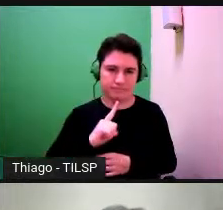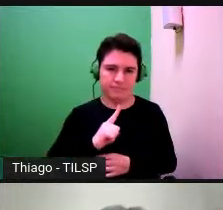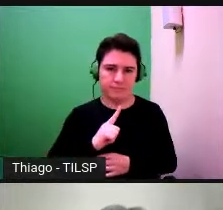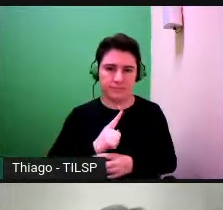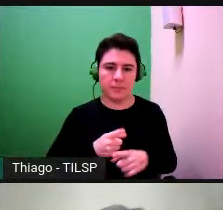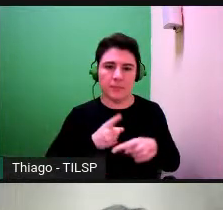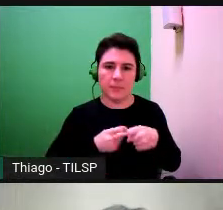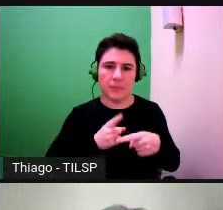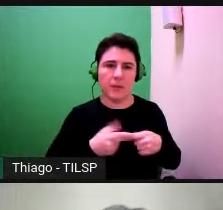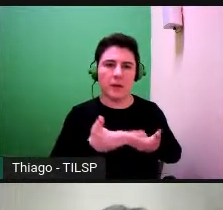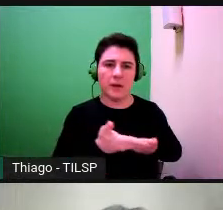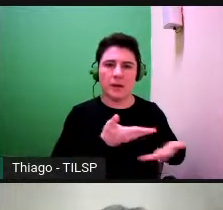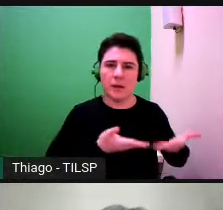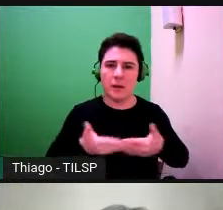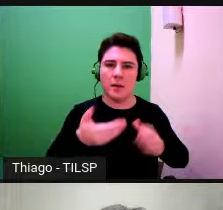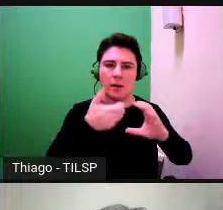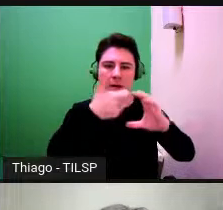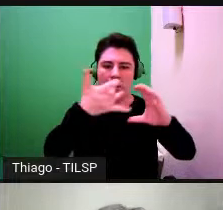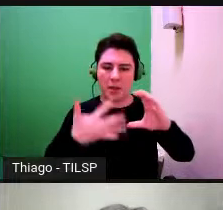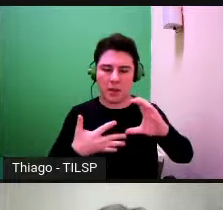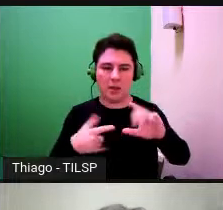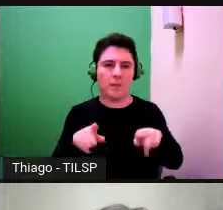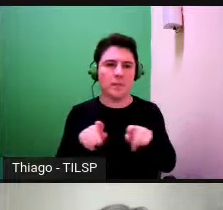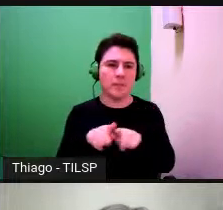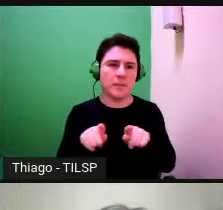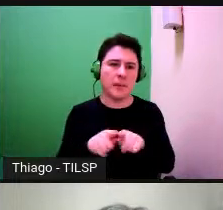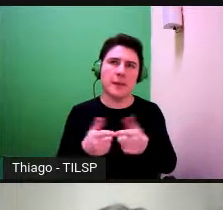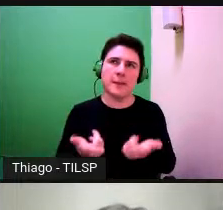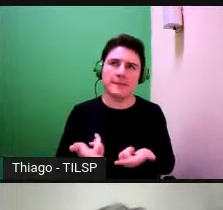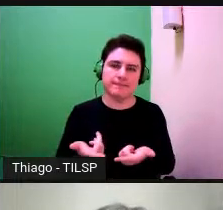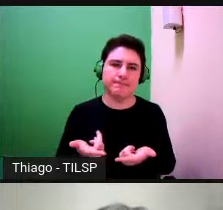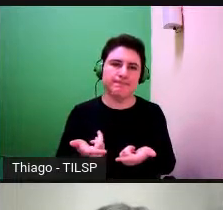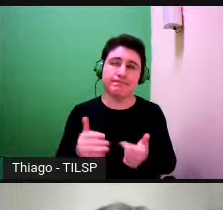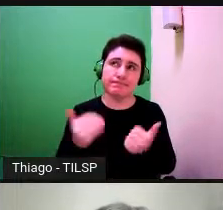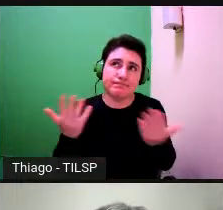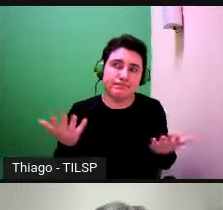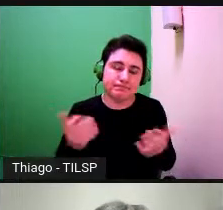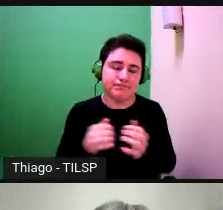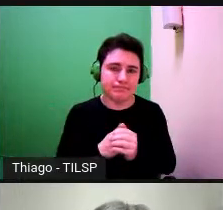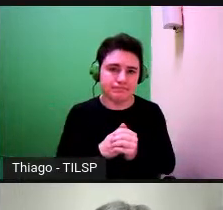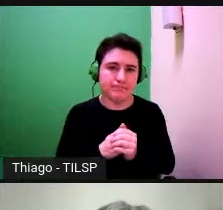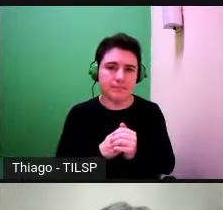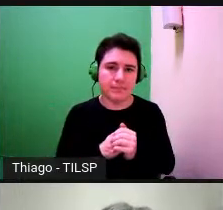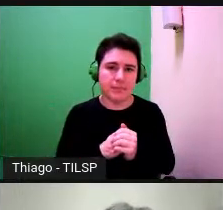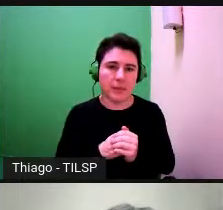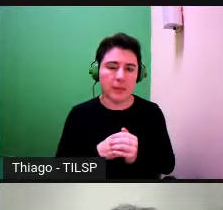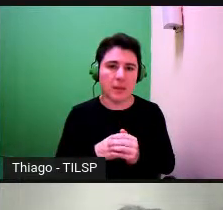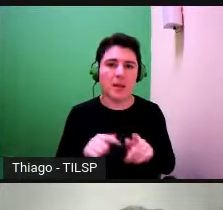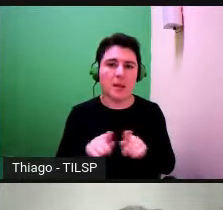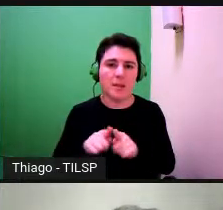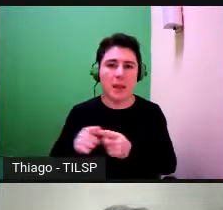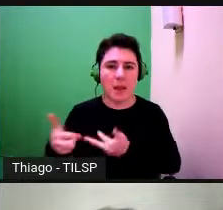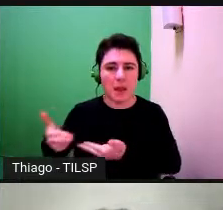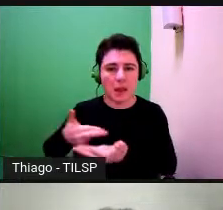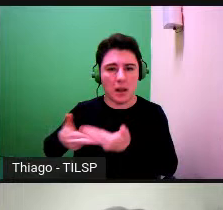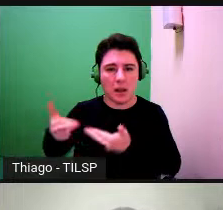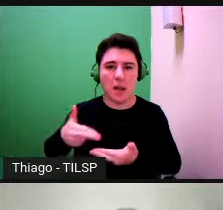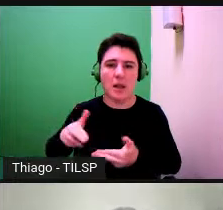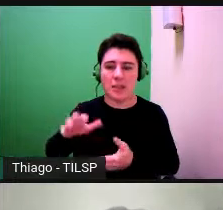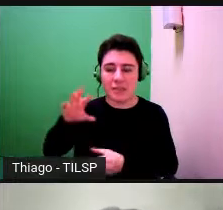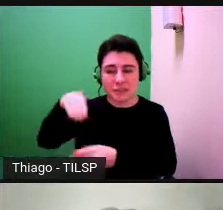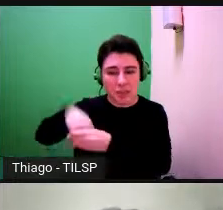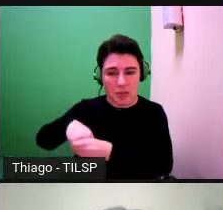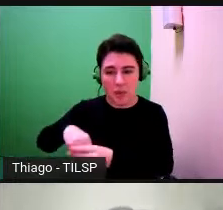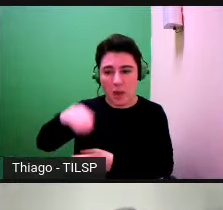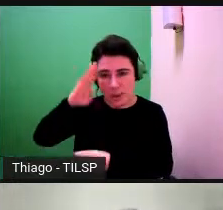partilha características e se auto, enfim, relaciona com a atividade académica, portanto,